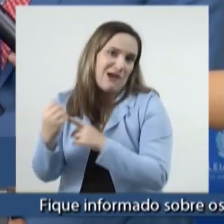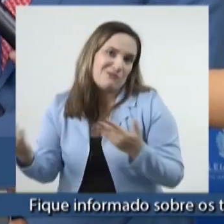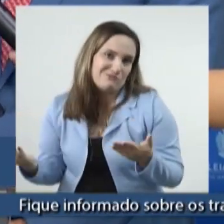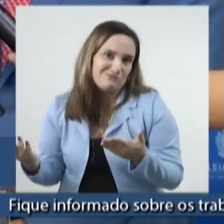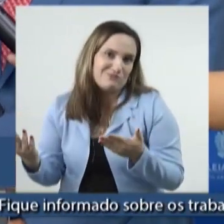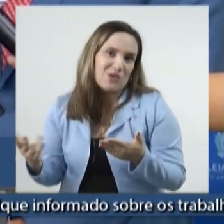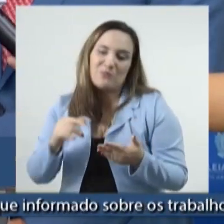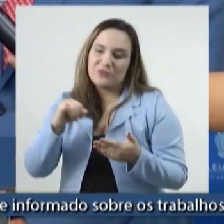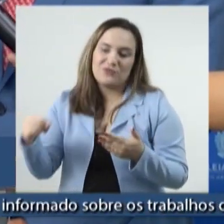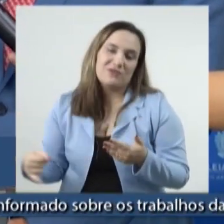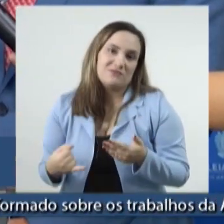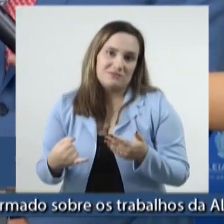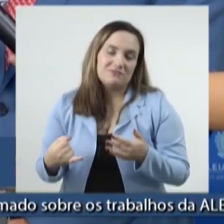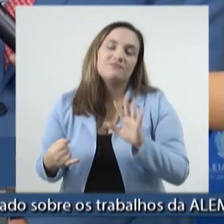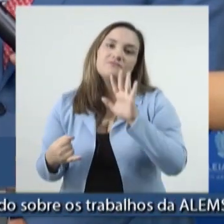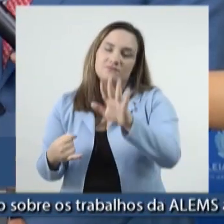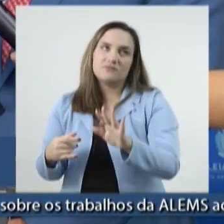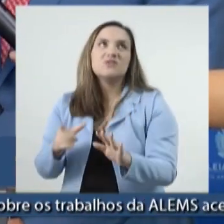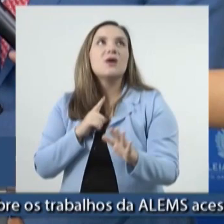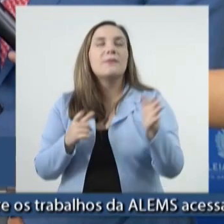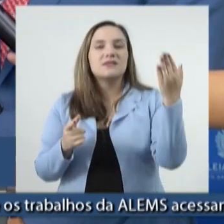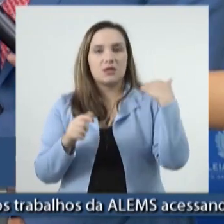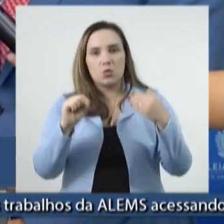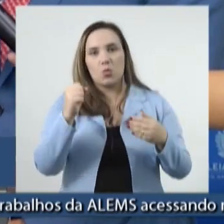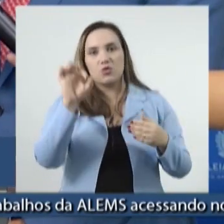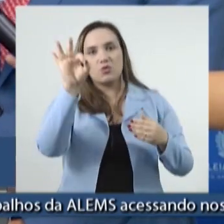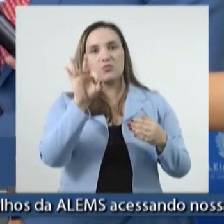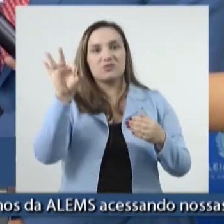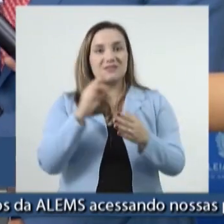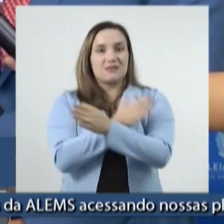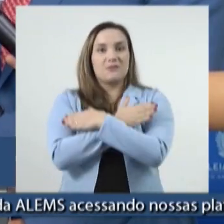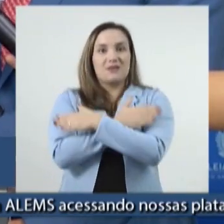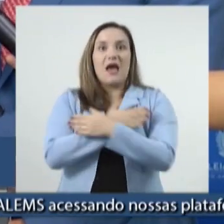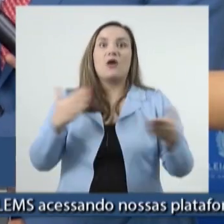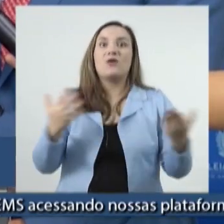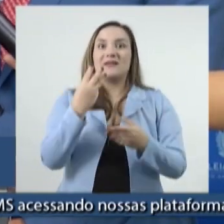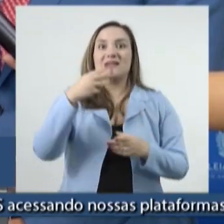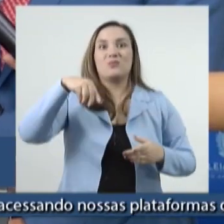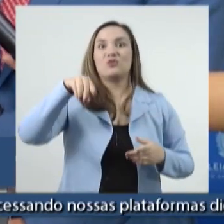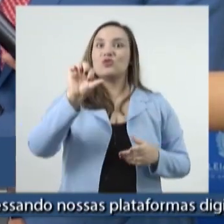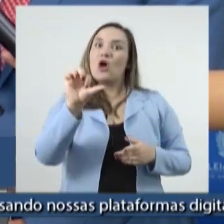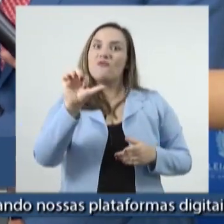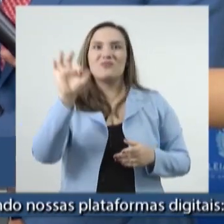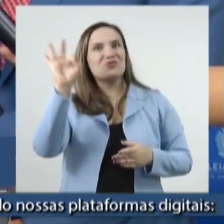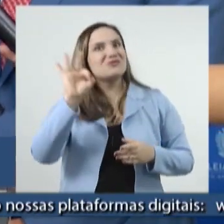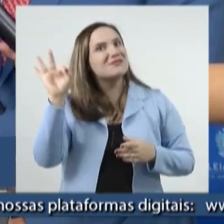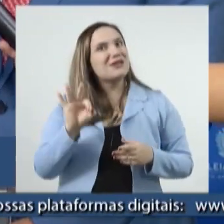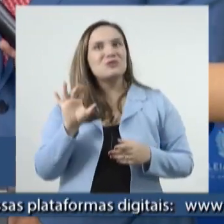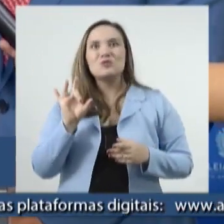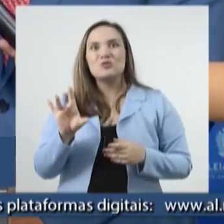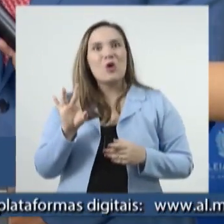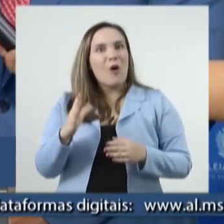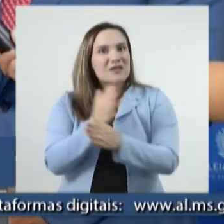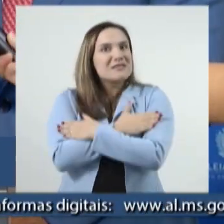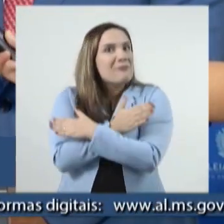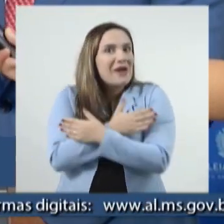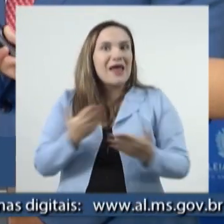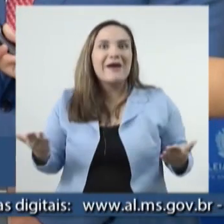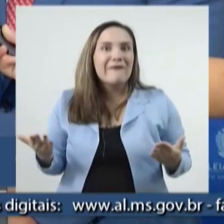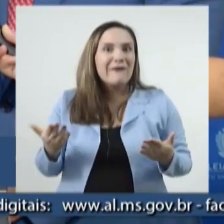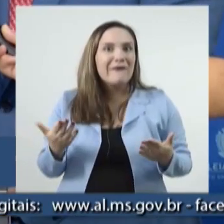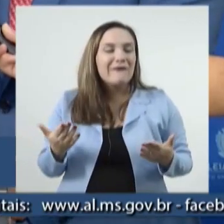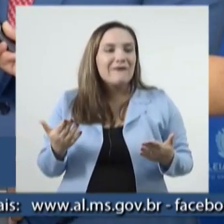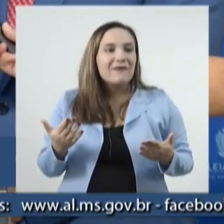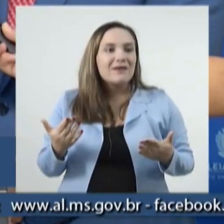Quando a gente viu, nós saímos de 8% de taxa de desemprego para 3,9% agora, 4% desse contingente